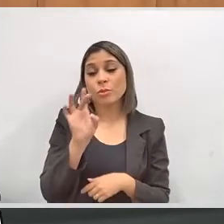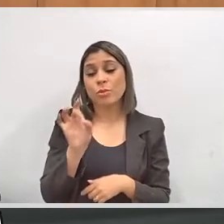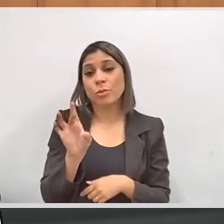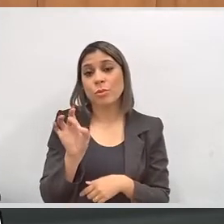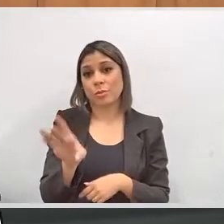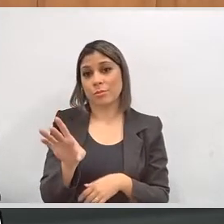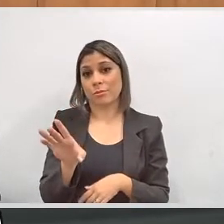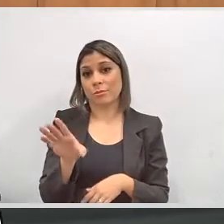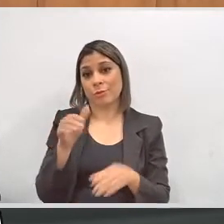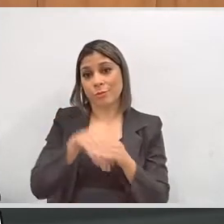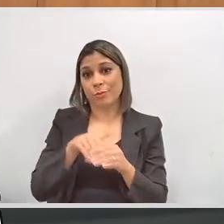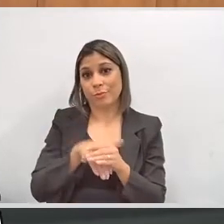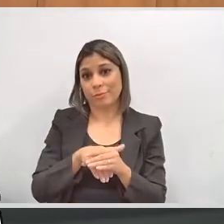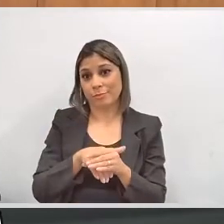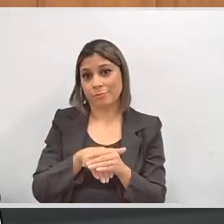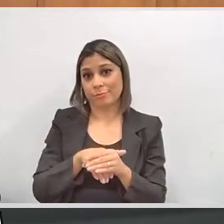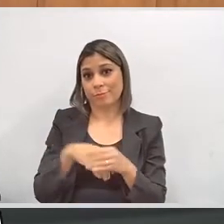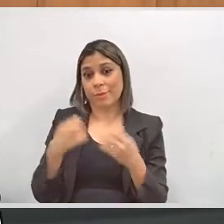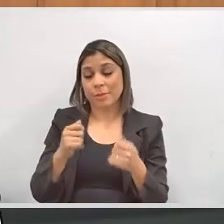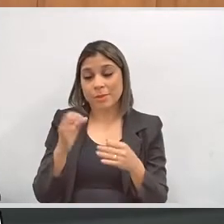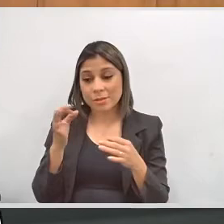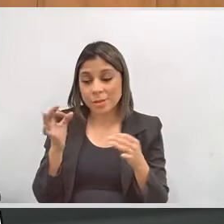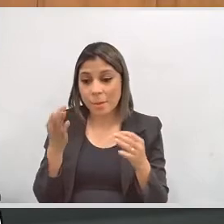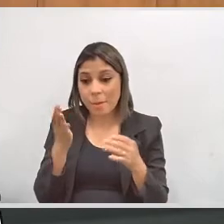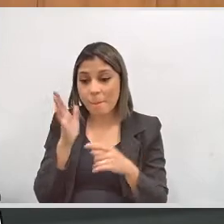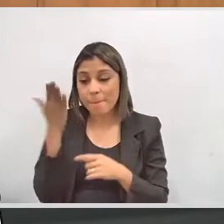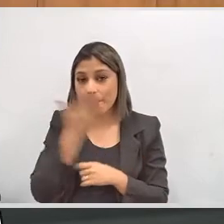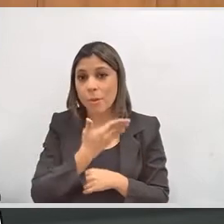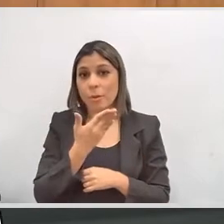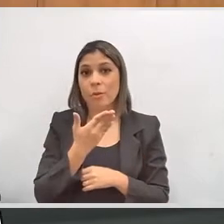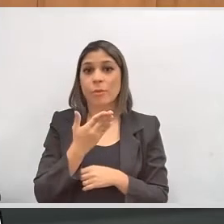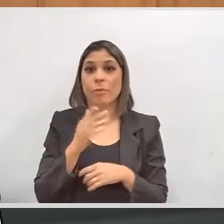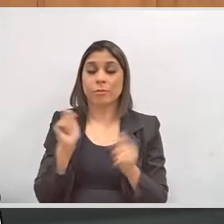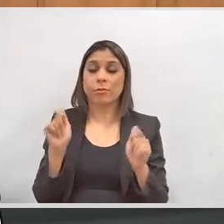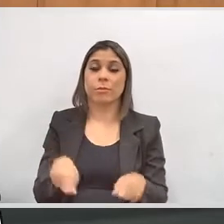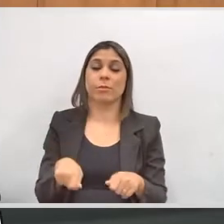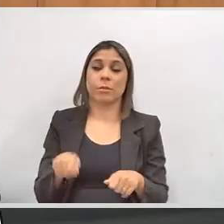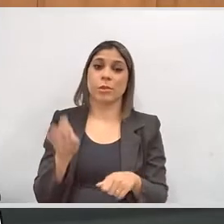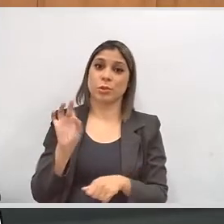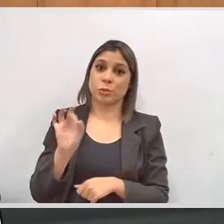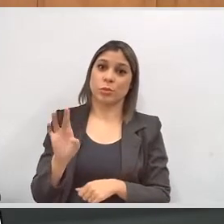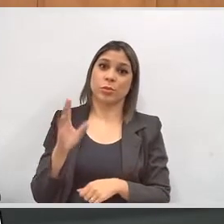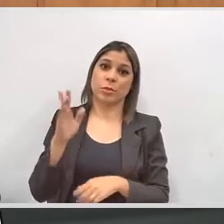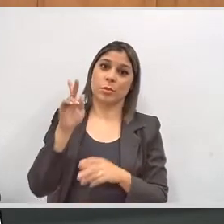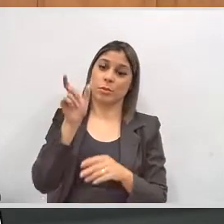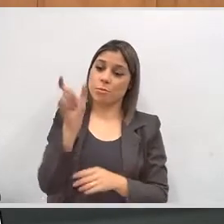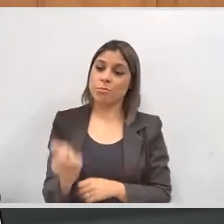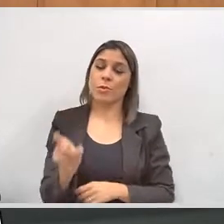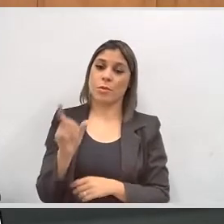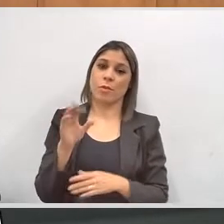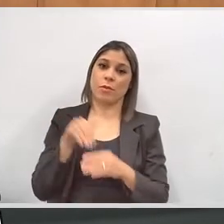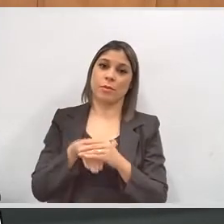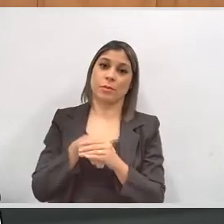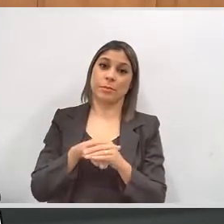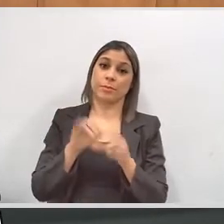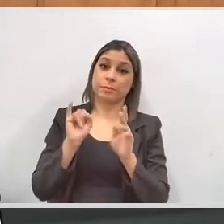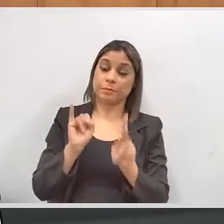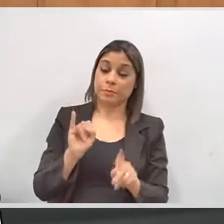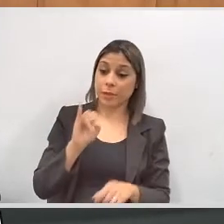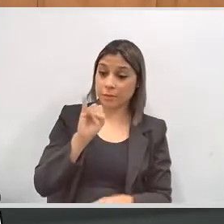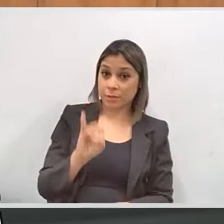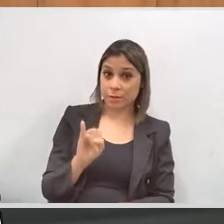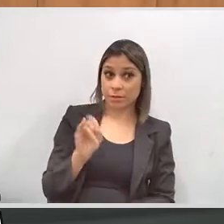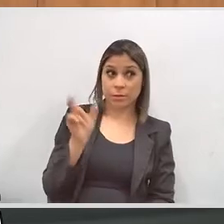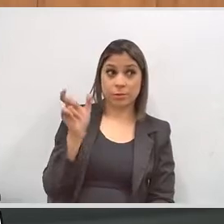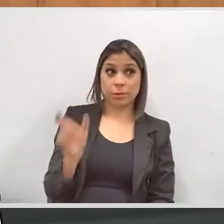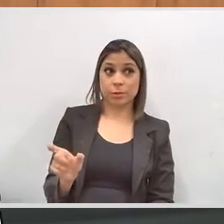individual de cada um, a manifestação plena de vontade do eleitor. Então, nesse sentido, havendo possibilidade